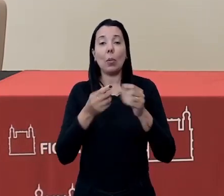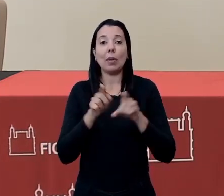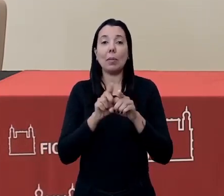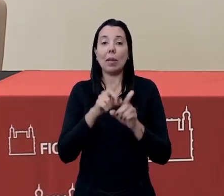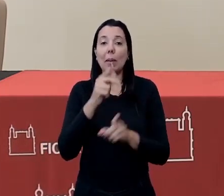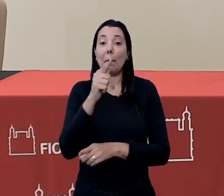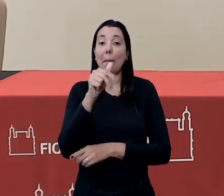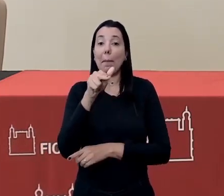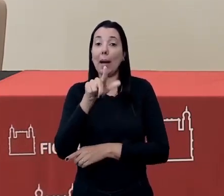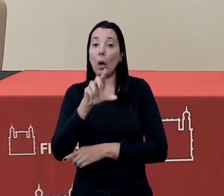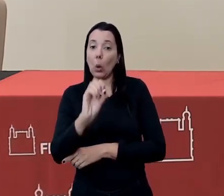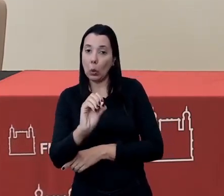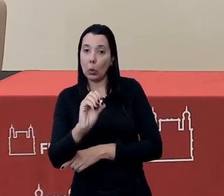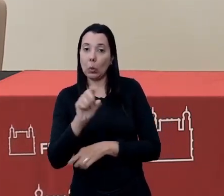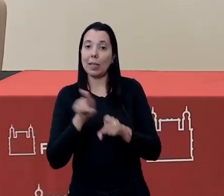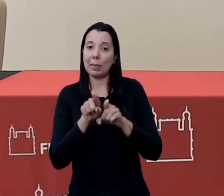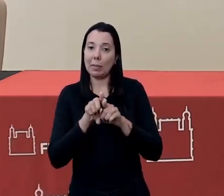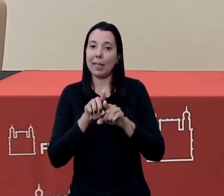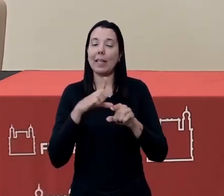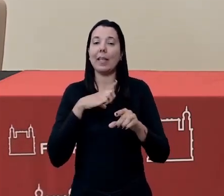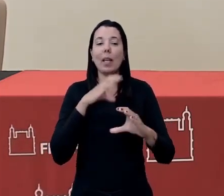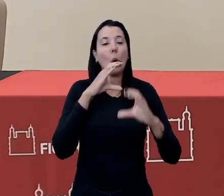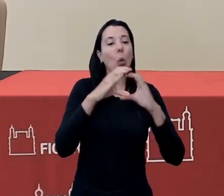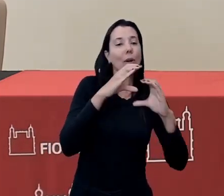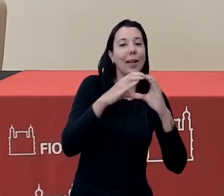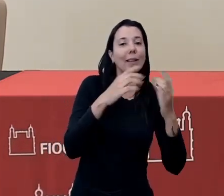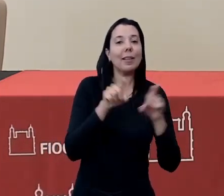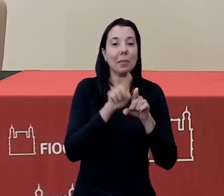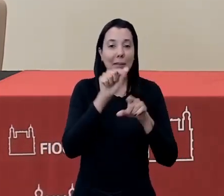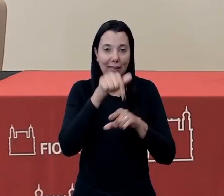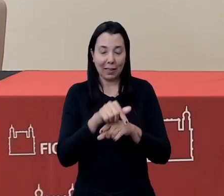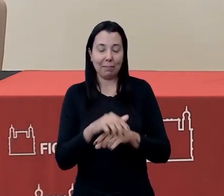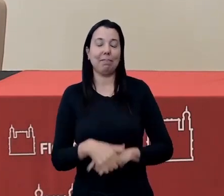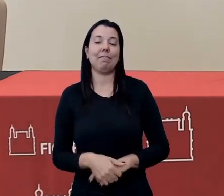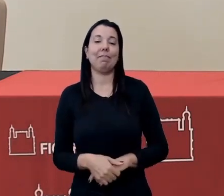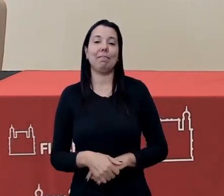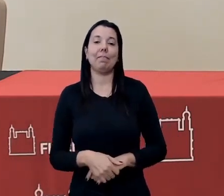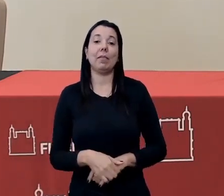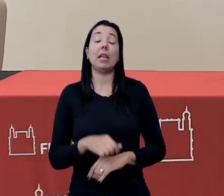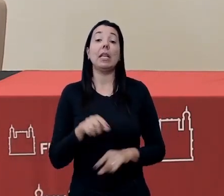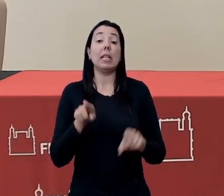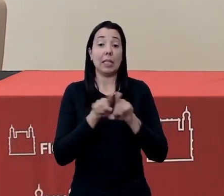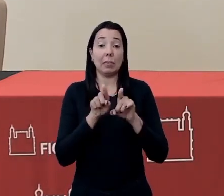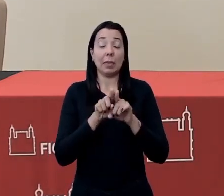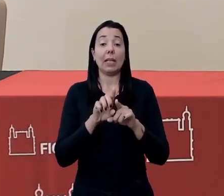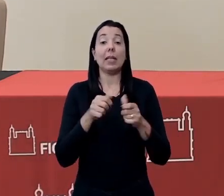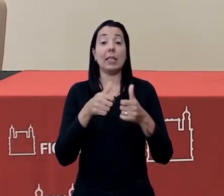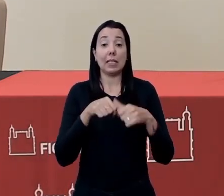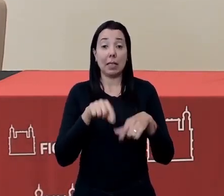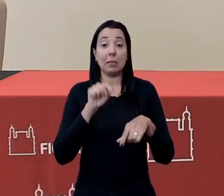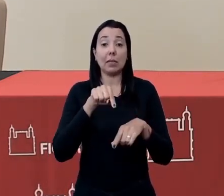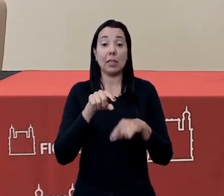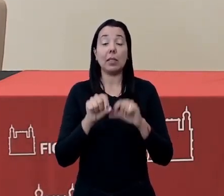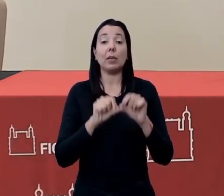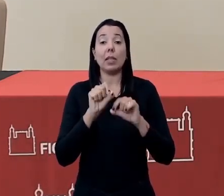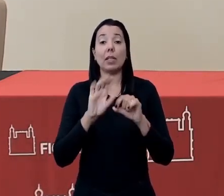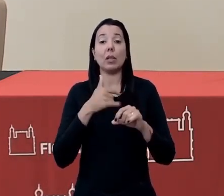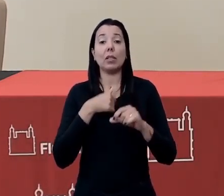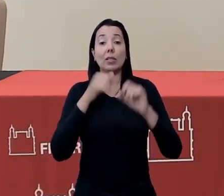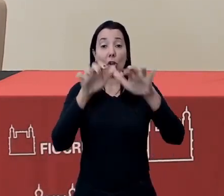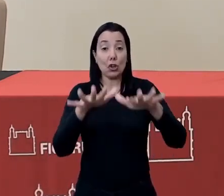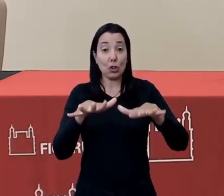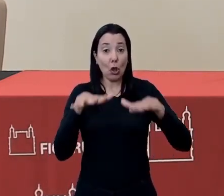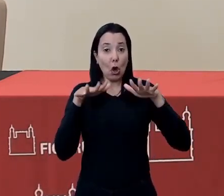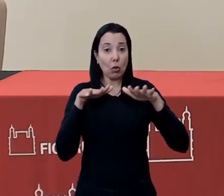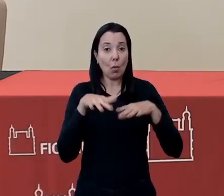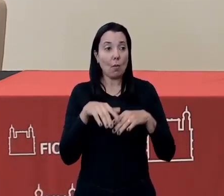Paulinho, do Núcleo de Eventos, que também está aqui. Então, além deles, nós estamos aqui diante do nosso auditório